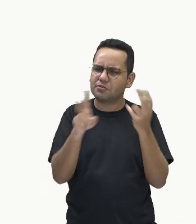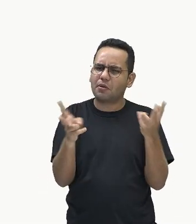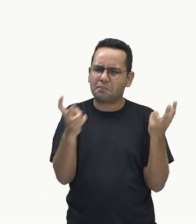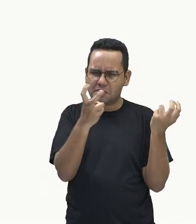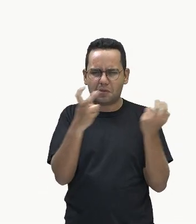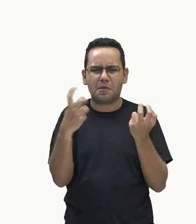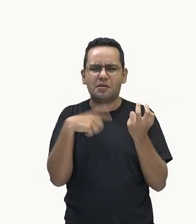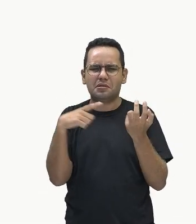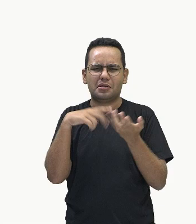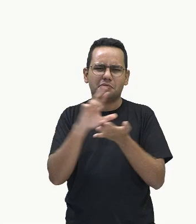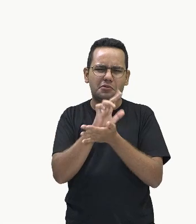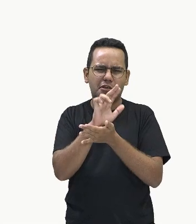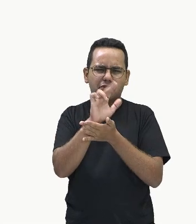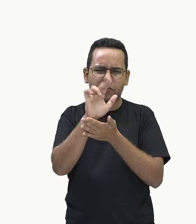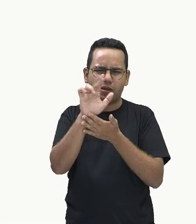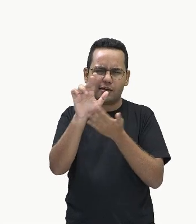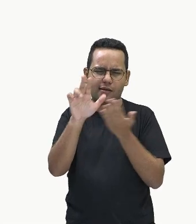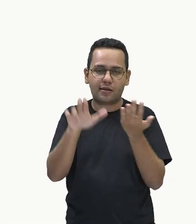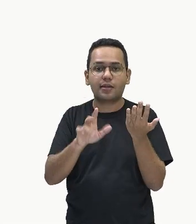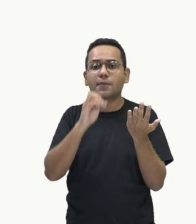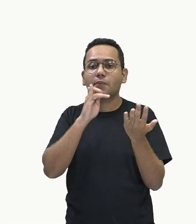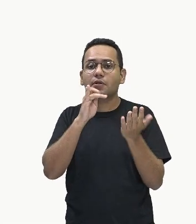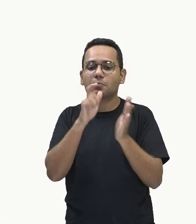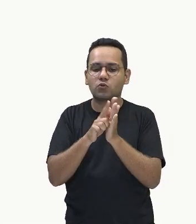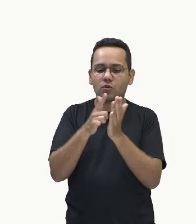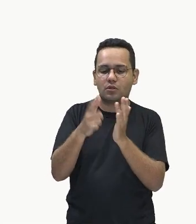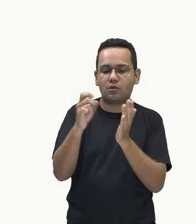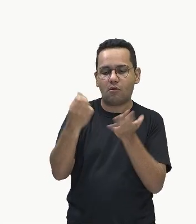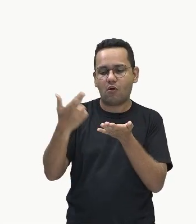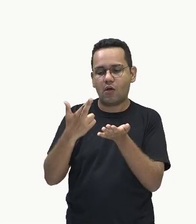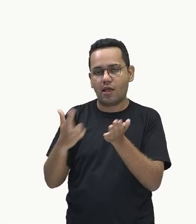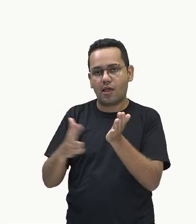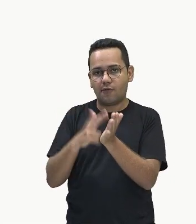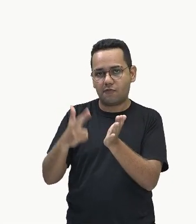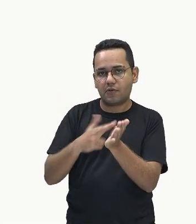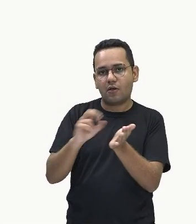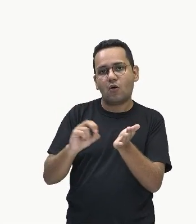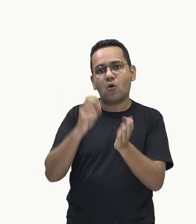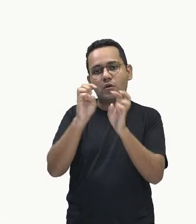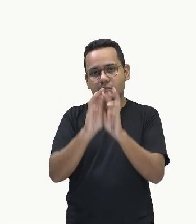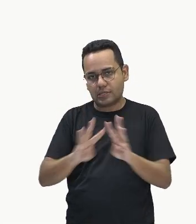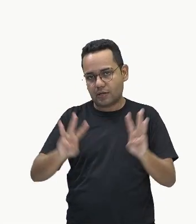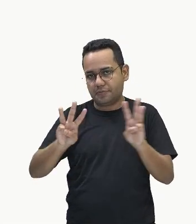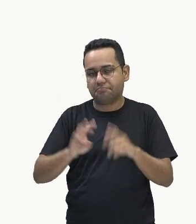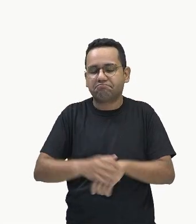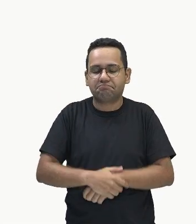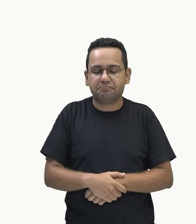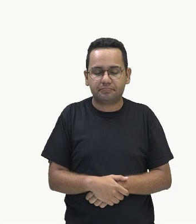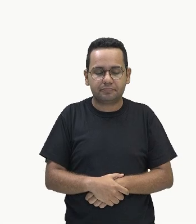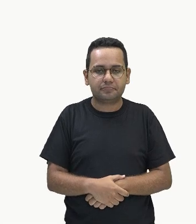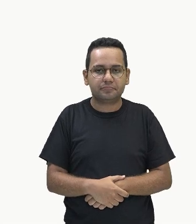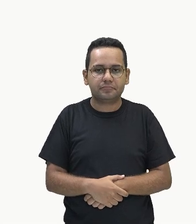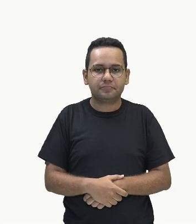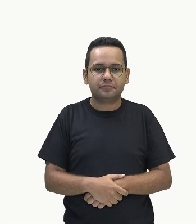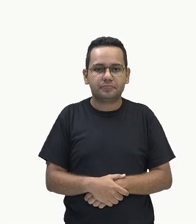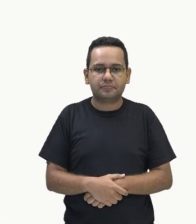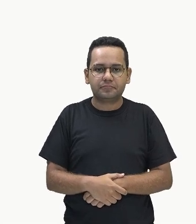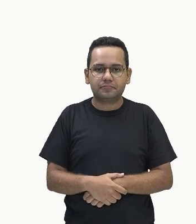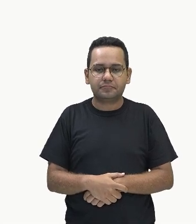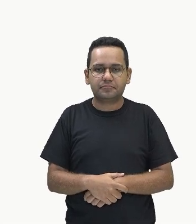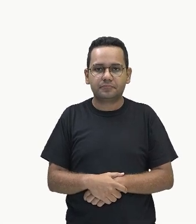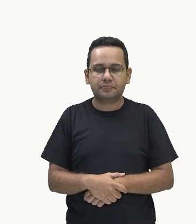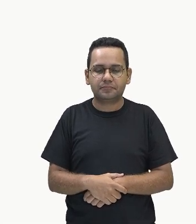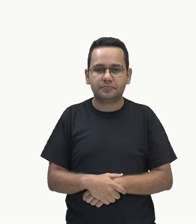várias informações, em jornais, revistas e em sites também. Ok? Imagine